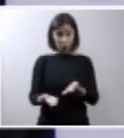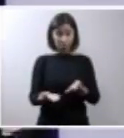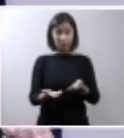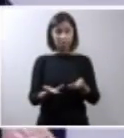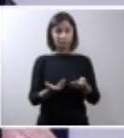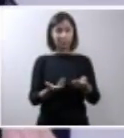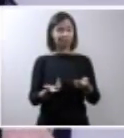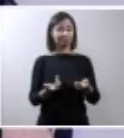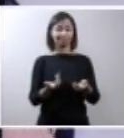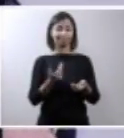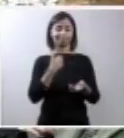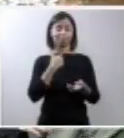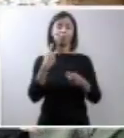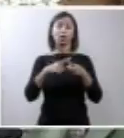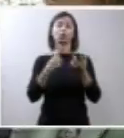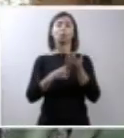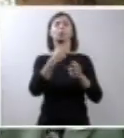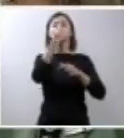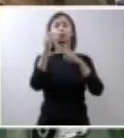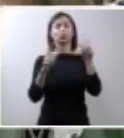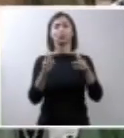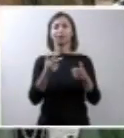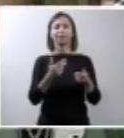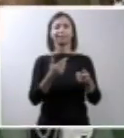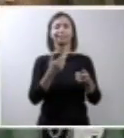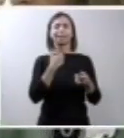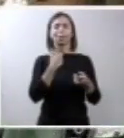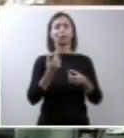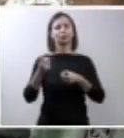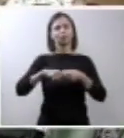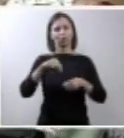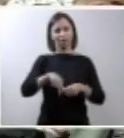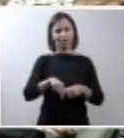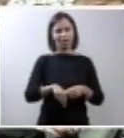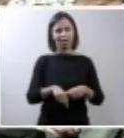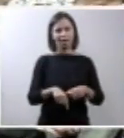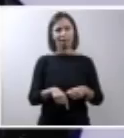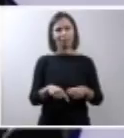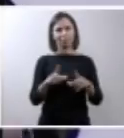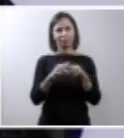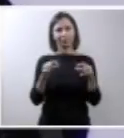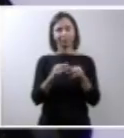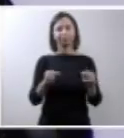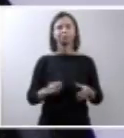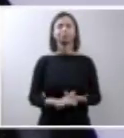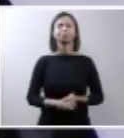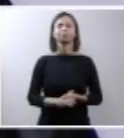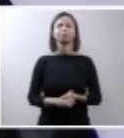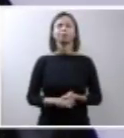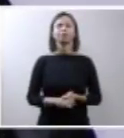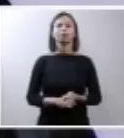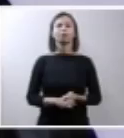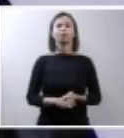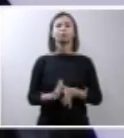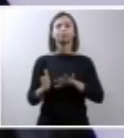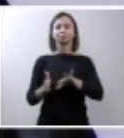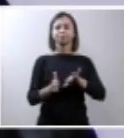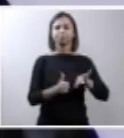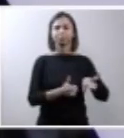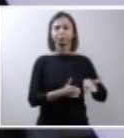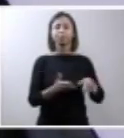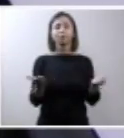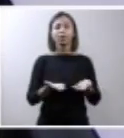retornar à Brasília. Eu chamo agora a doutora Cíntia Macedo